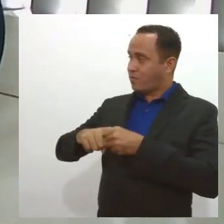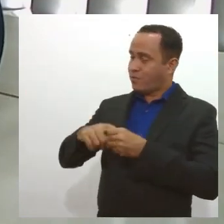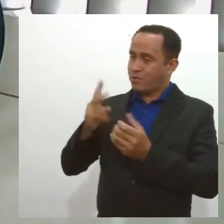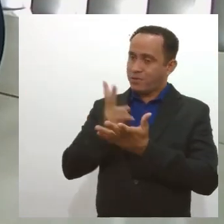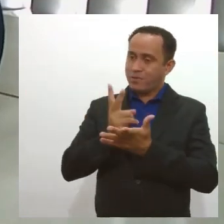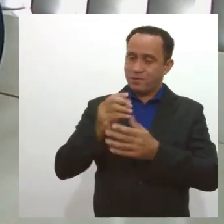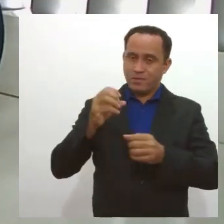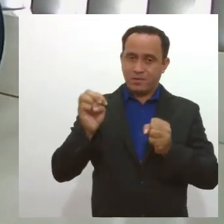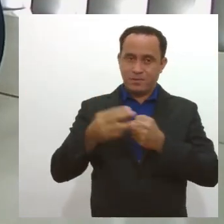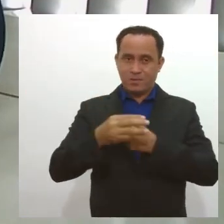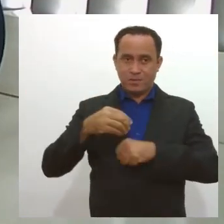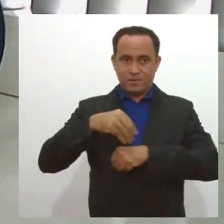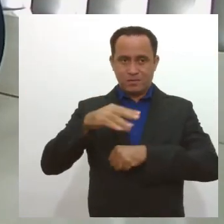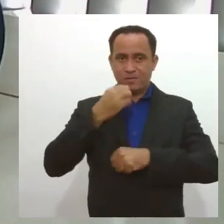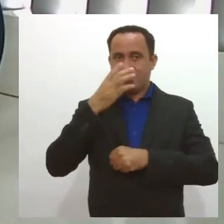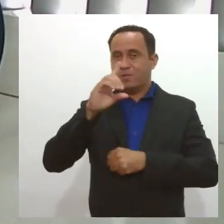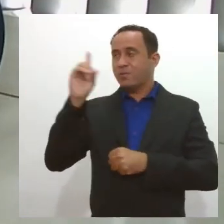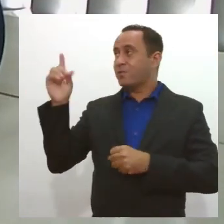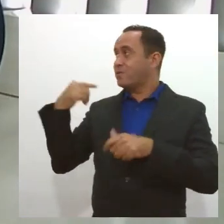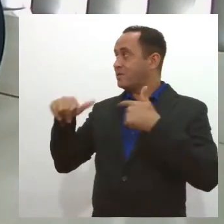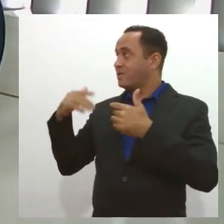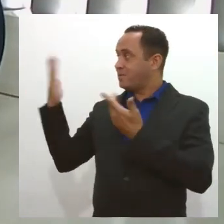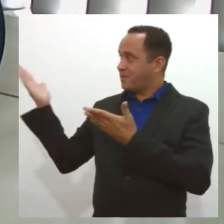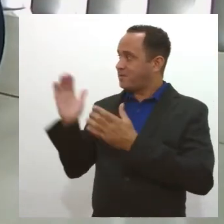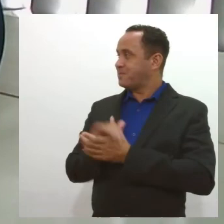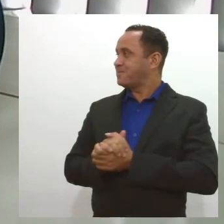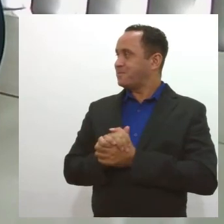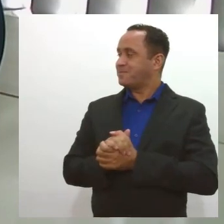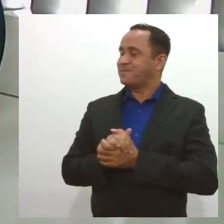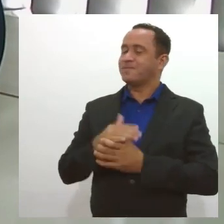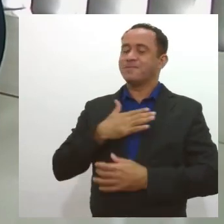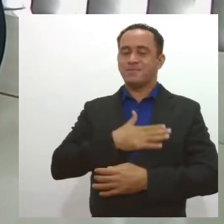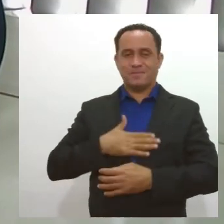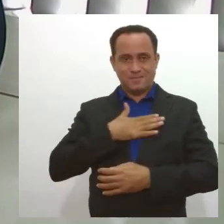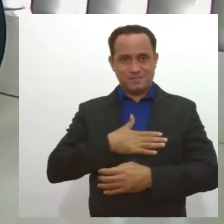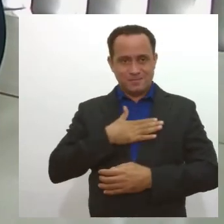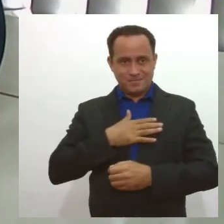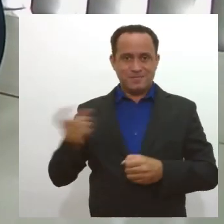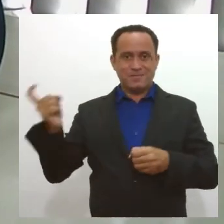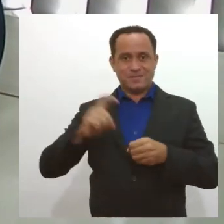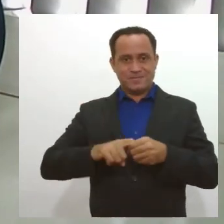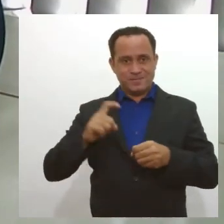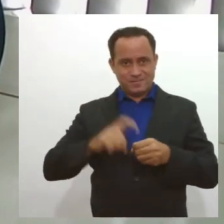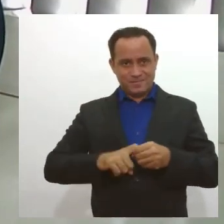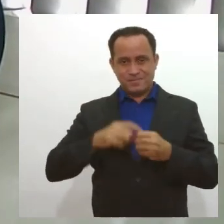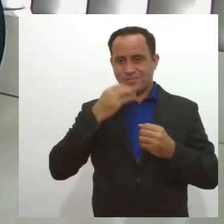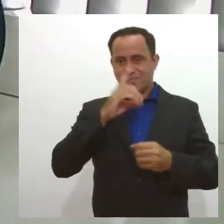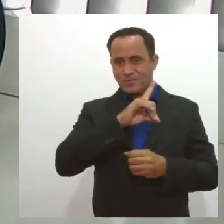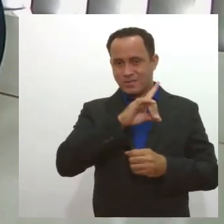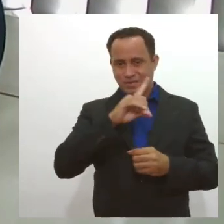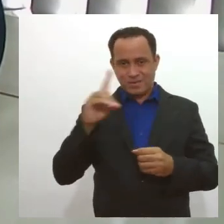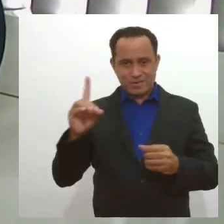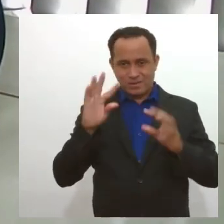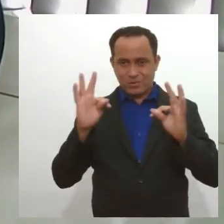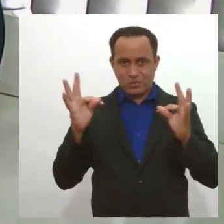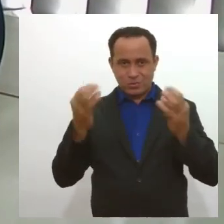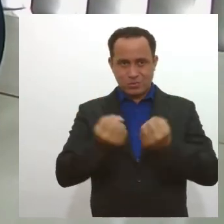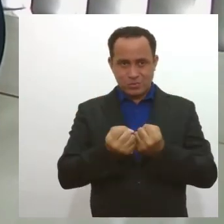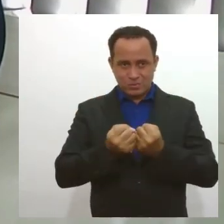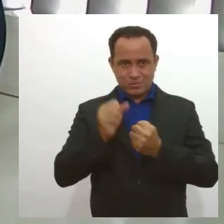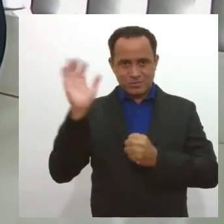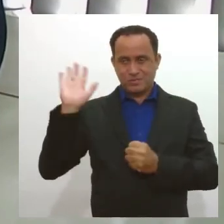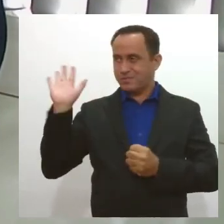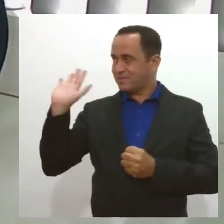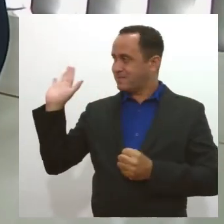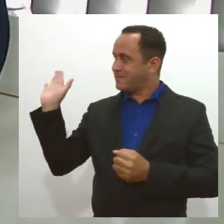Jornal da Lese, primeira edição, e tenha um bom dia de trabalho. Vai ser um prazer retornar sempre que possível, Larissa. Um bom dia a todos vocês e a todos nós, Sérgio Paz. Até mais.